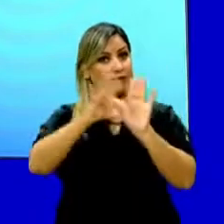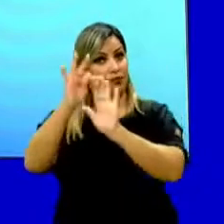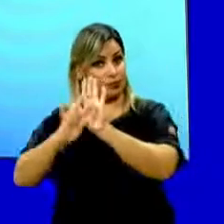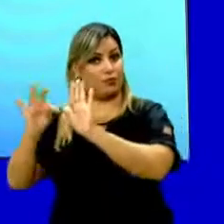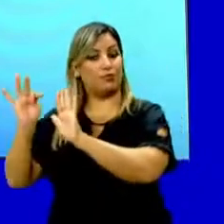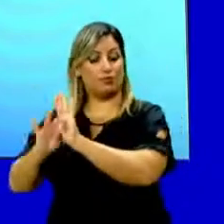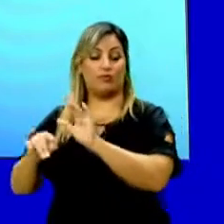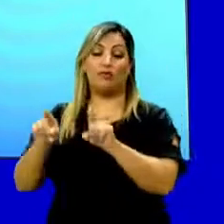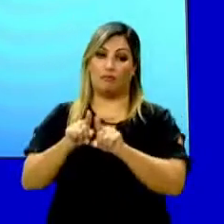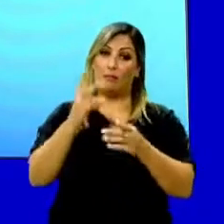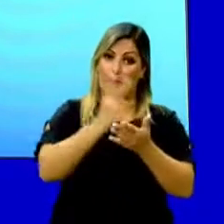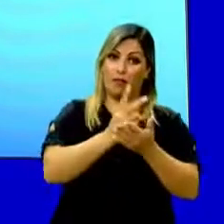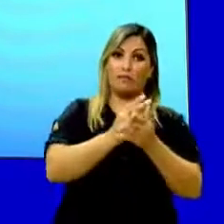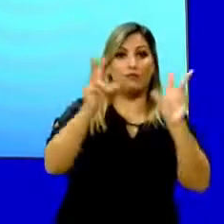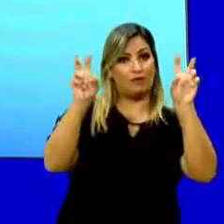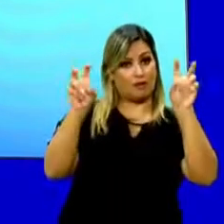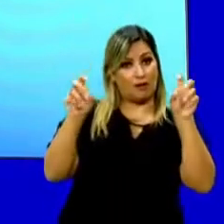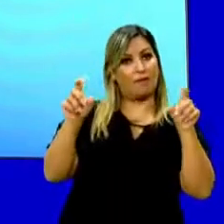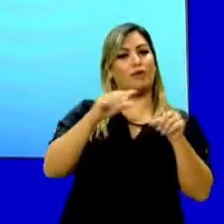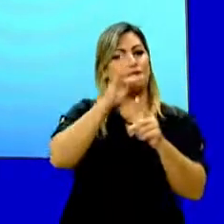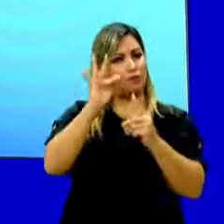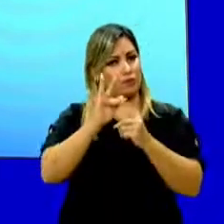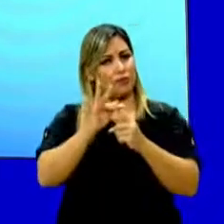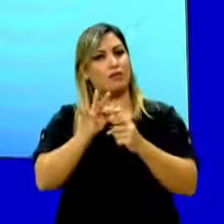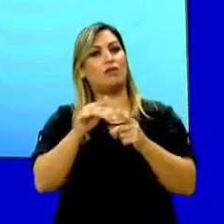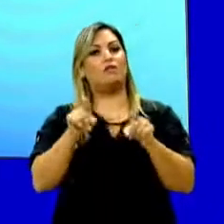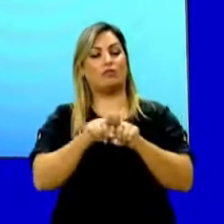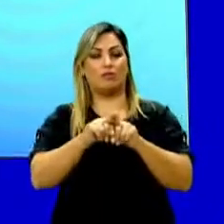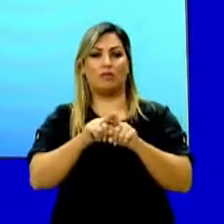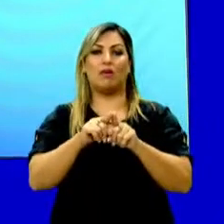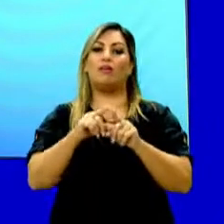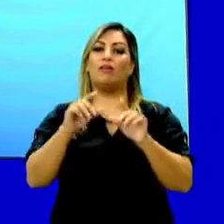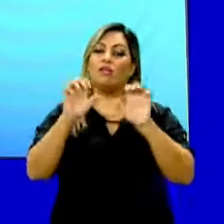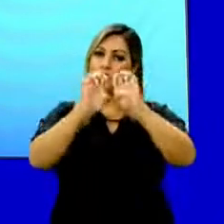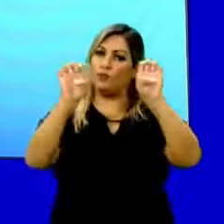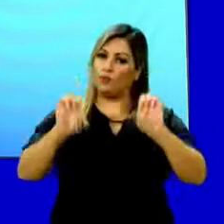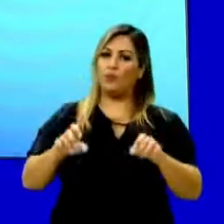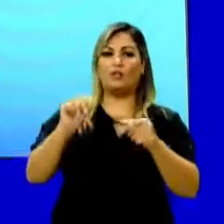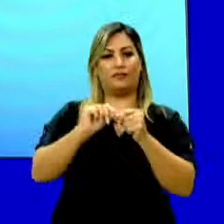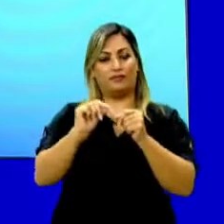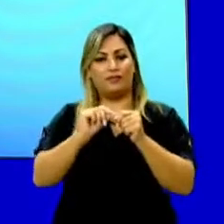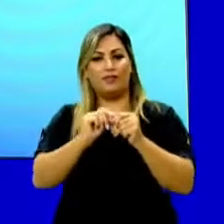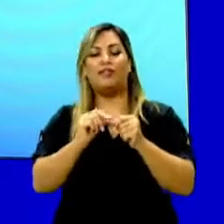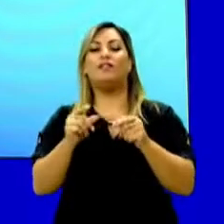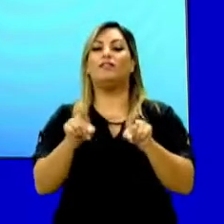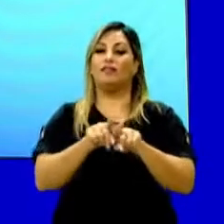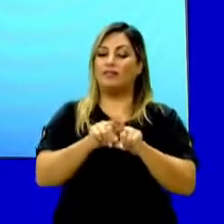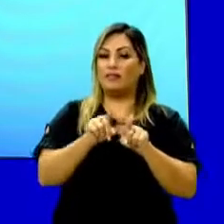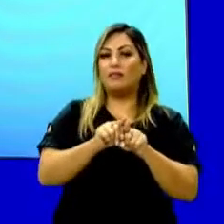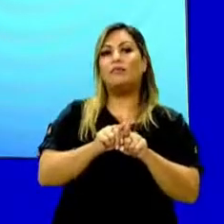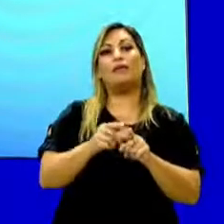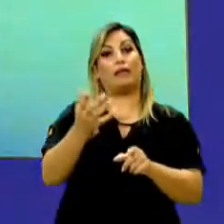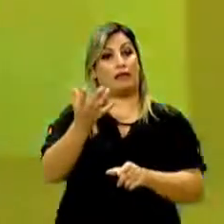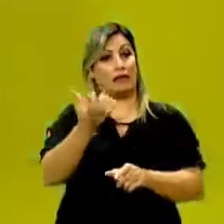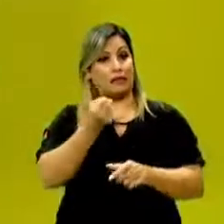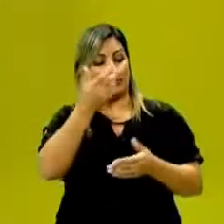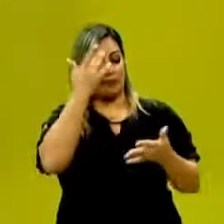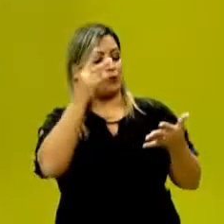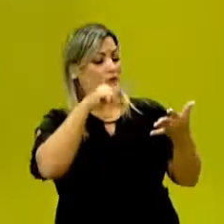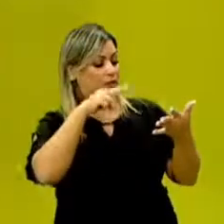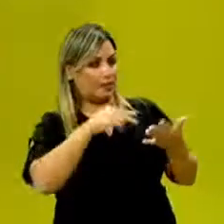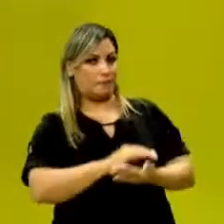que tratam do mesmo tema, em função das condições em que foi produzido, daquelas em que será recebido.